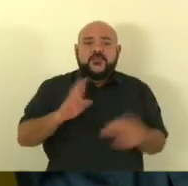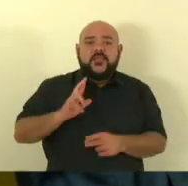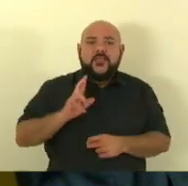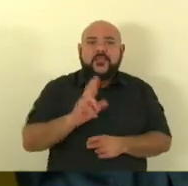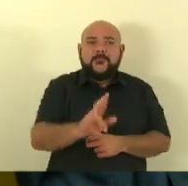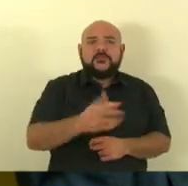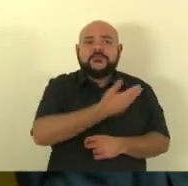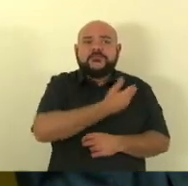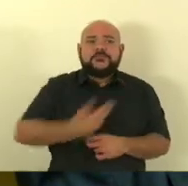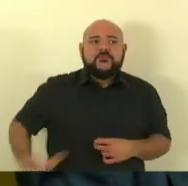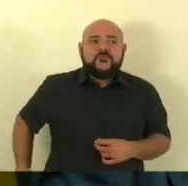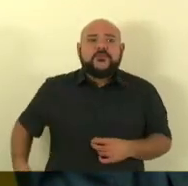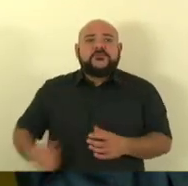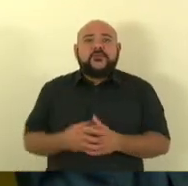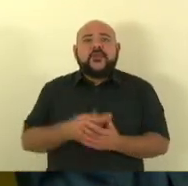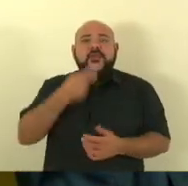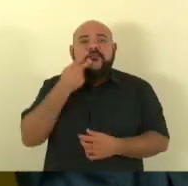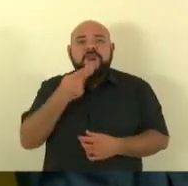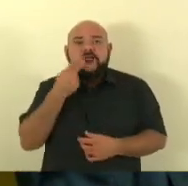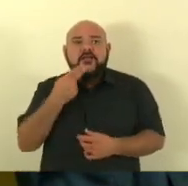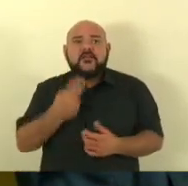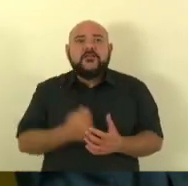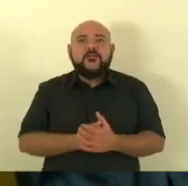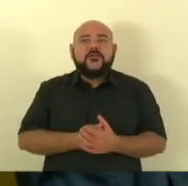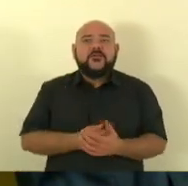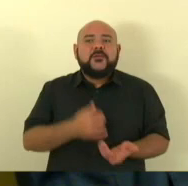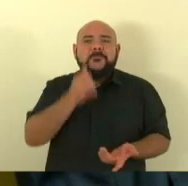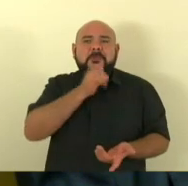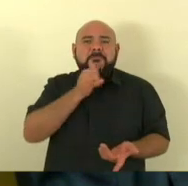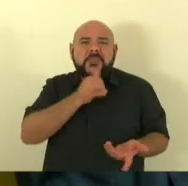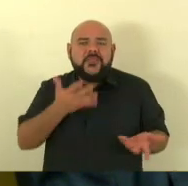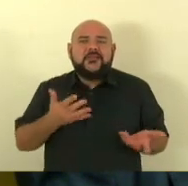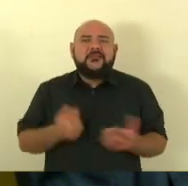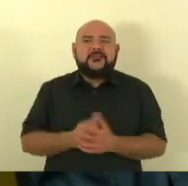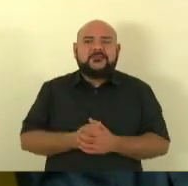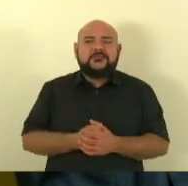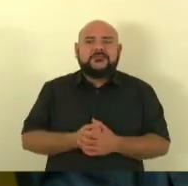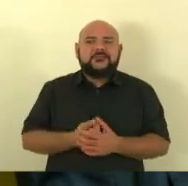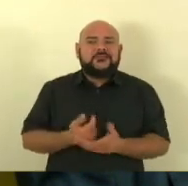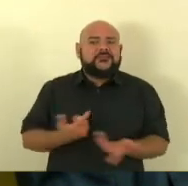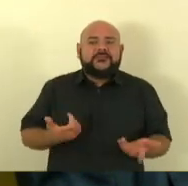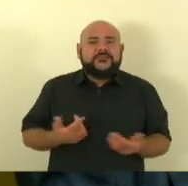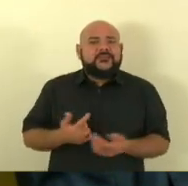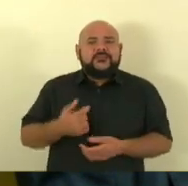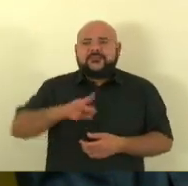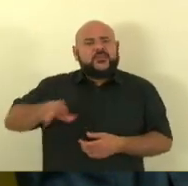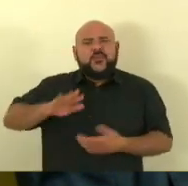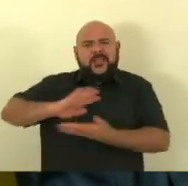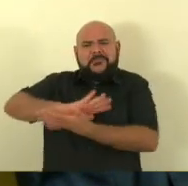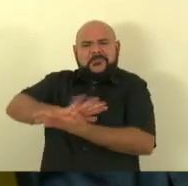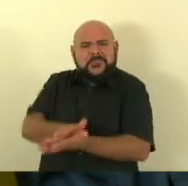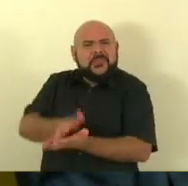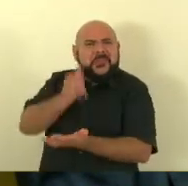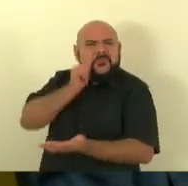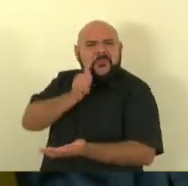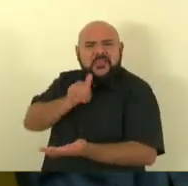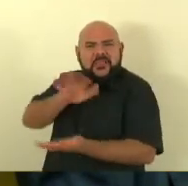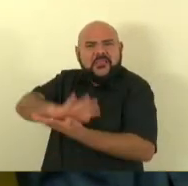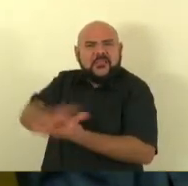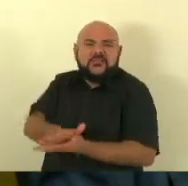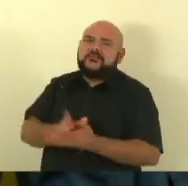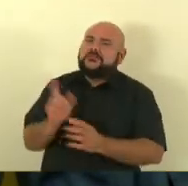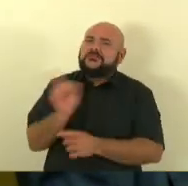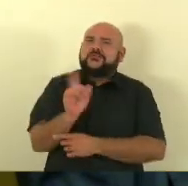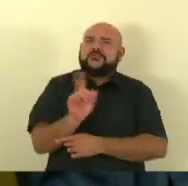besteira em relação à polícia militar eu não desqualifiquei mulher nenhuma aqui deputada não tem que jogar pra plateia pra ganhar curtiria social não comigo não